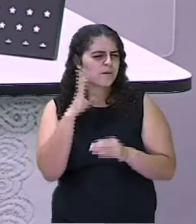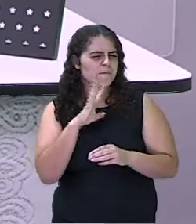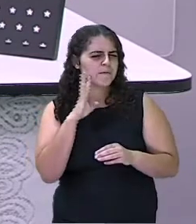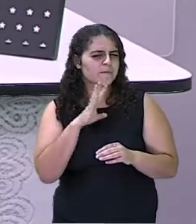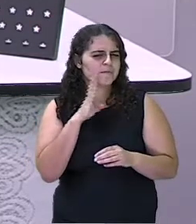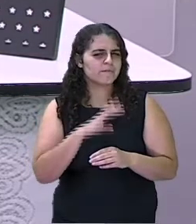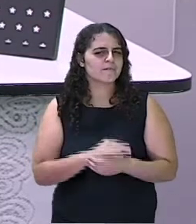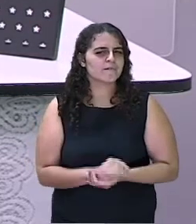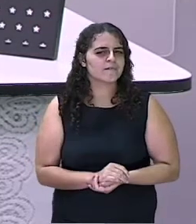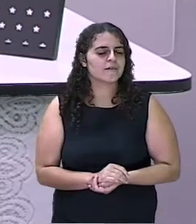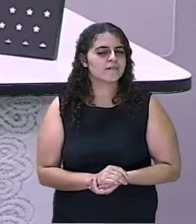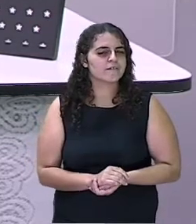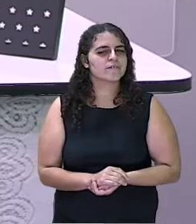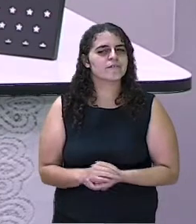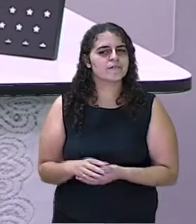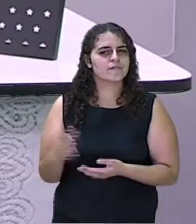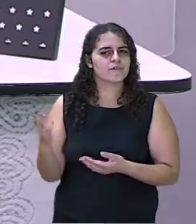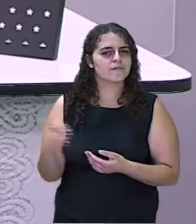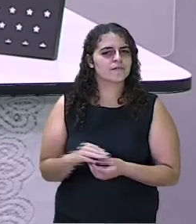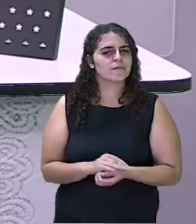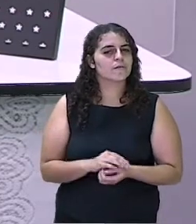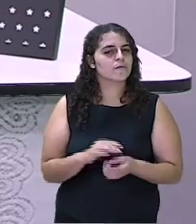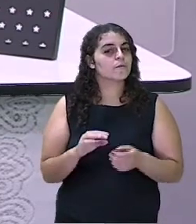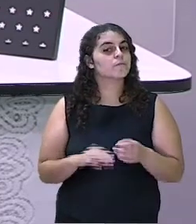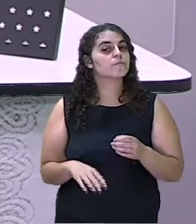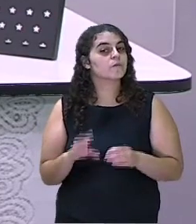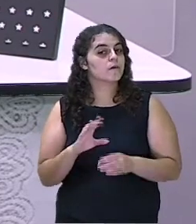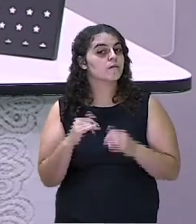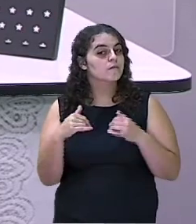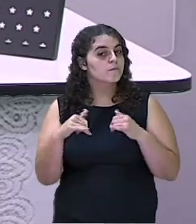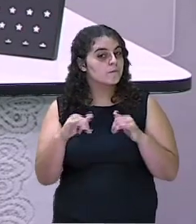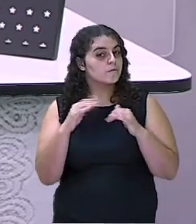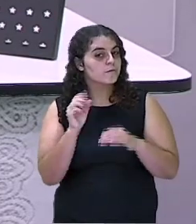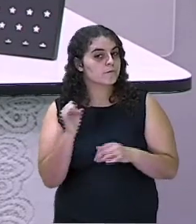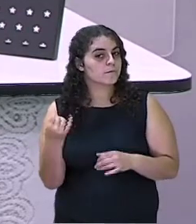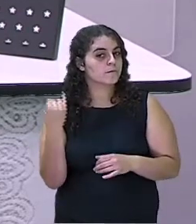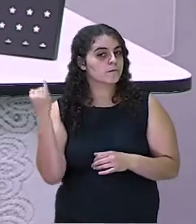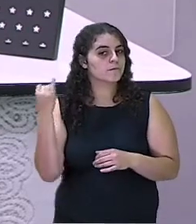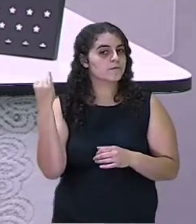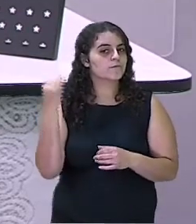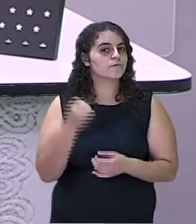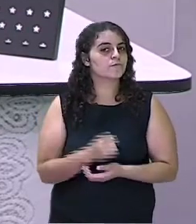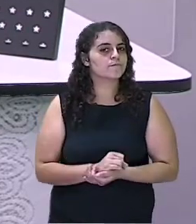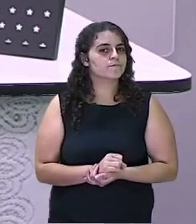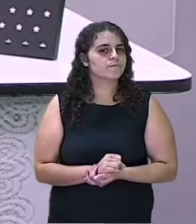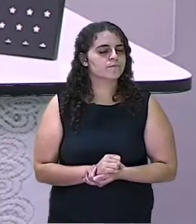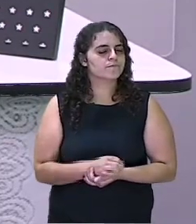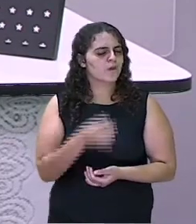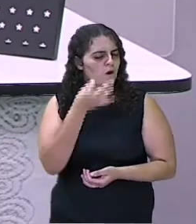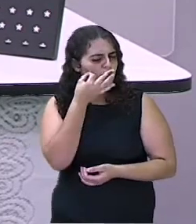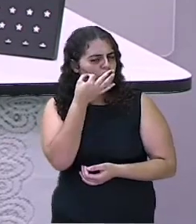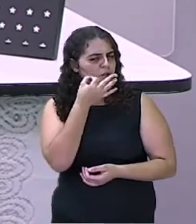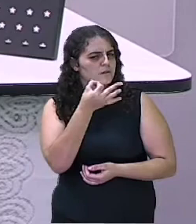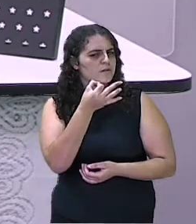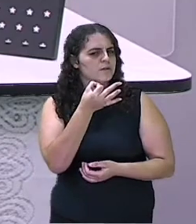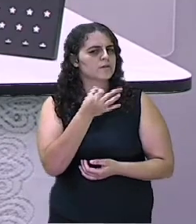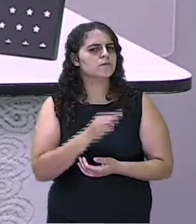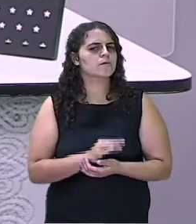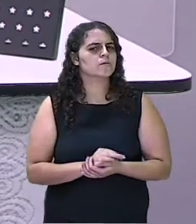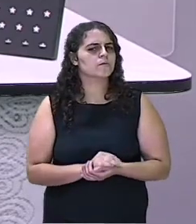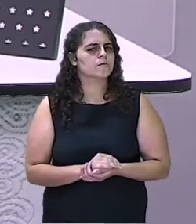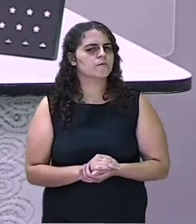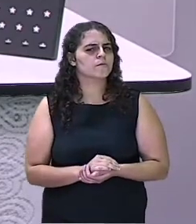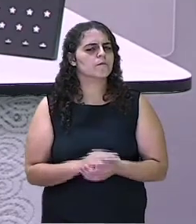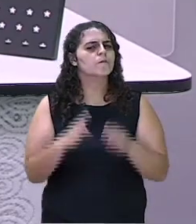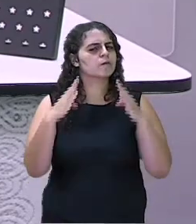começar, nós vamos aos nossos cuidados. Vamos lá? Todos atentos aos cuidados.